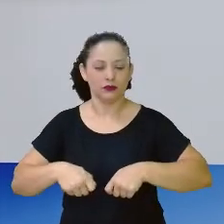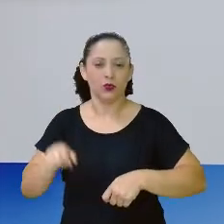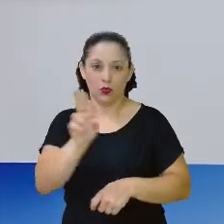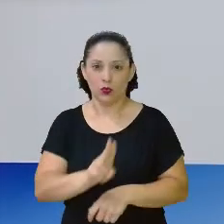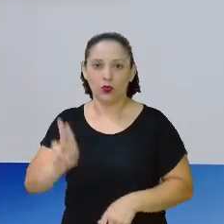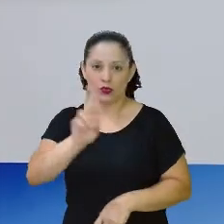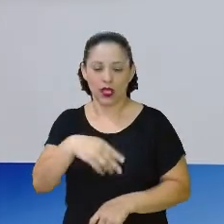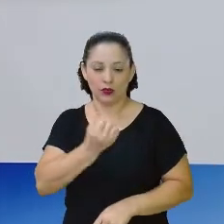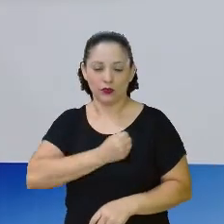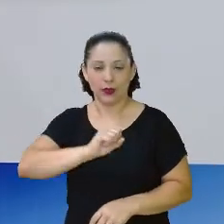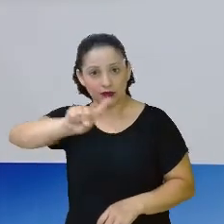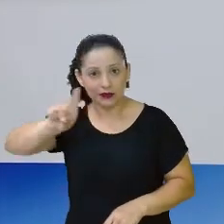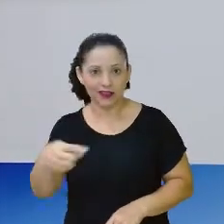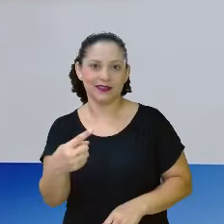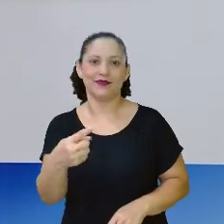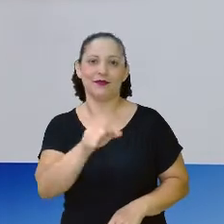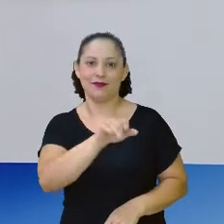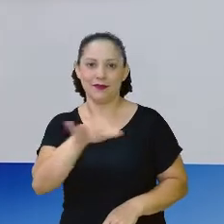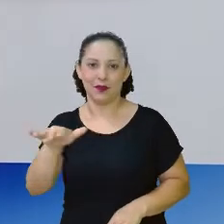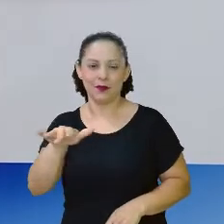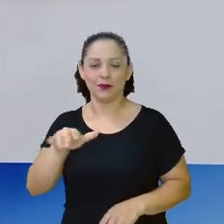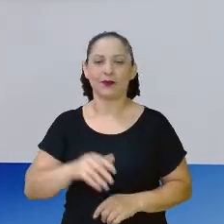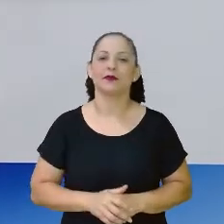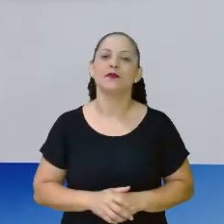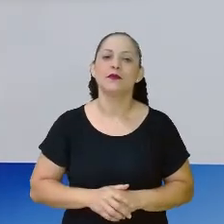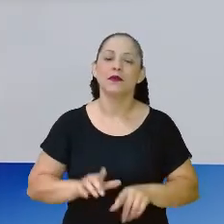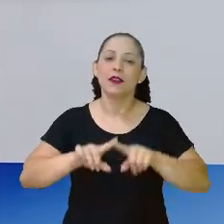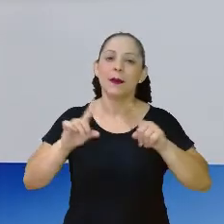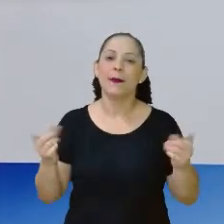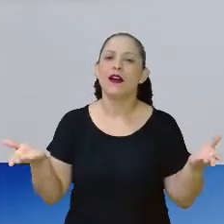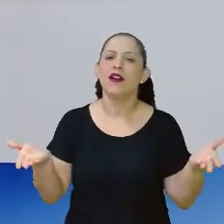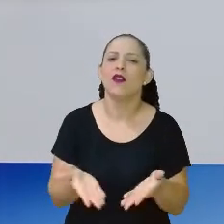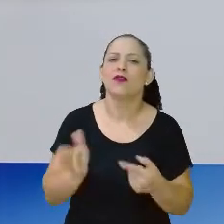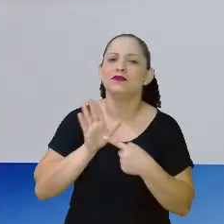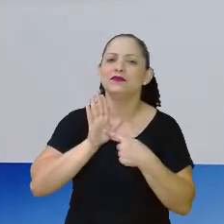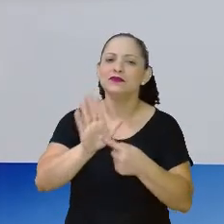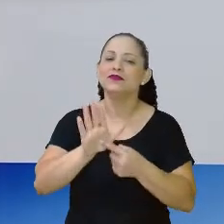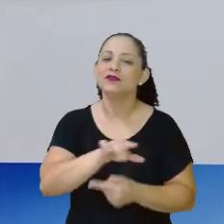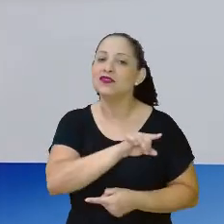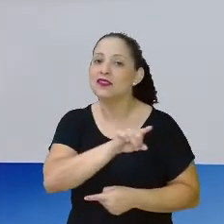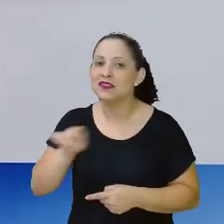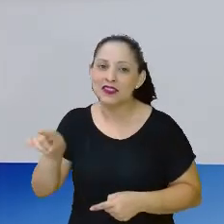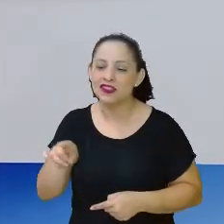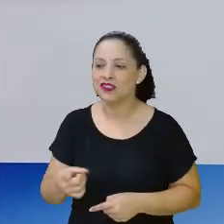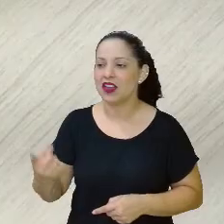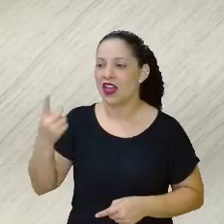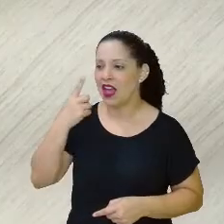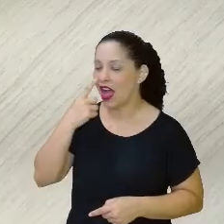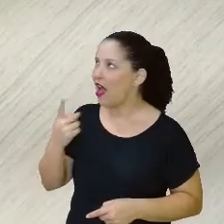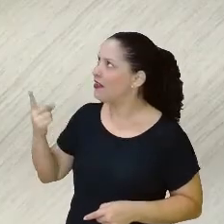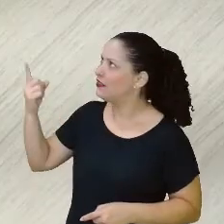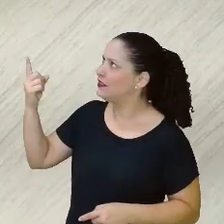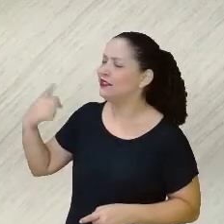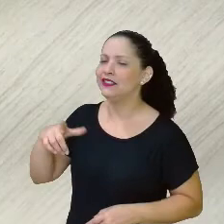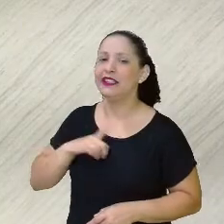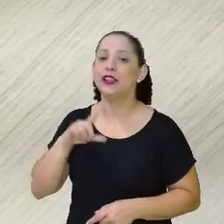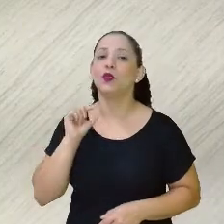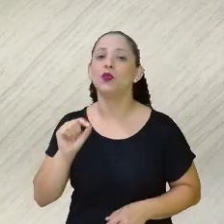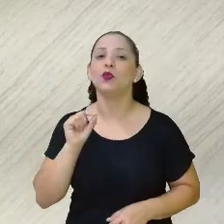número decimal. E olha só, gente, eu acabei de ler para vocês aqui, ó, eu tenho aqui o quê?